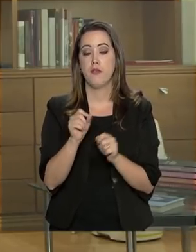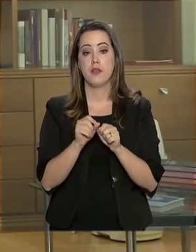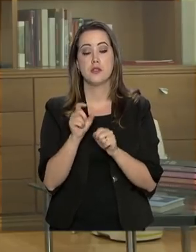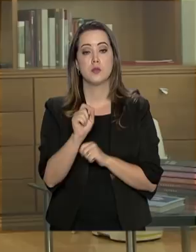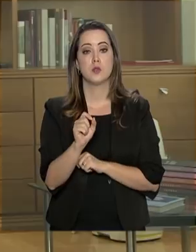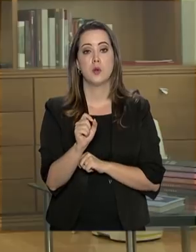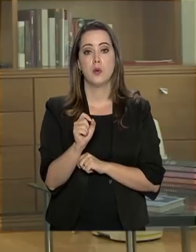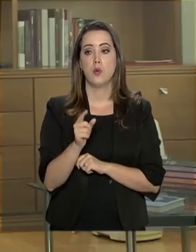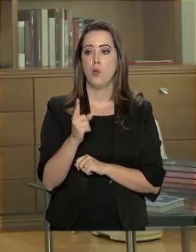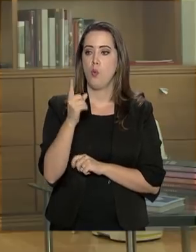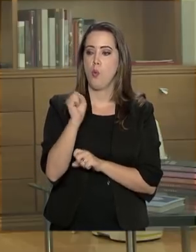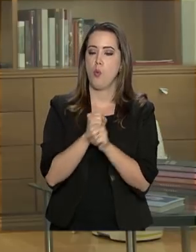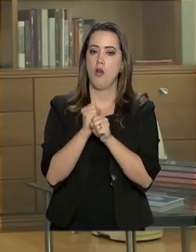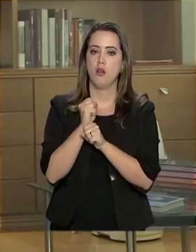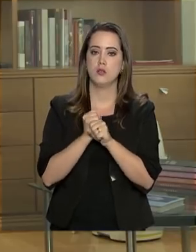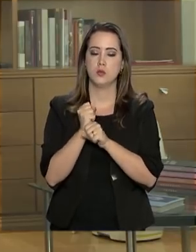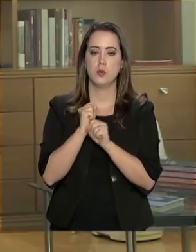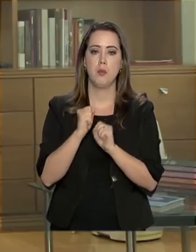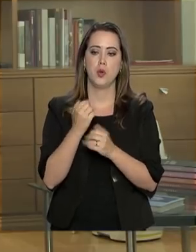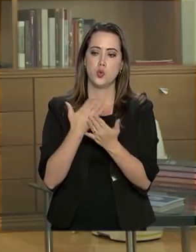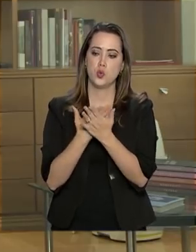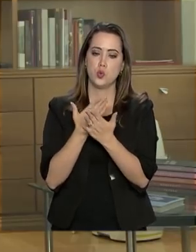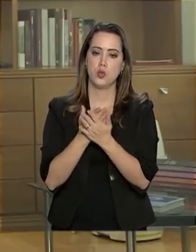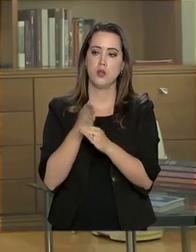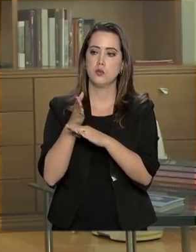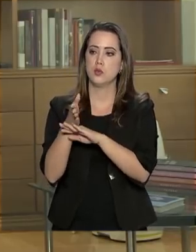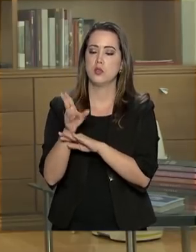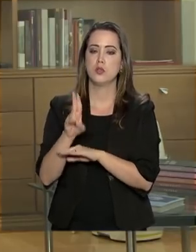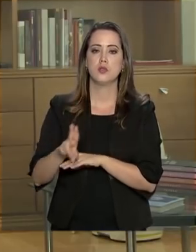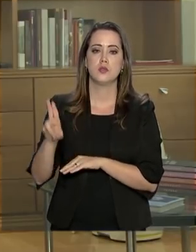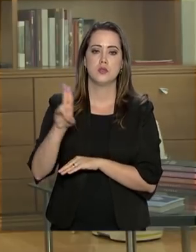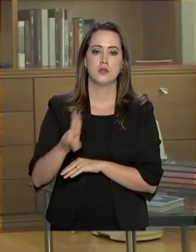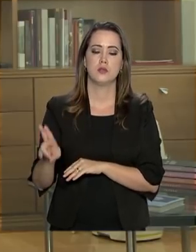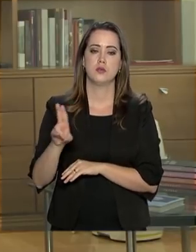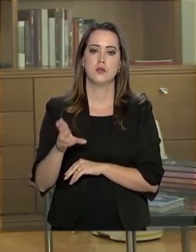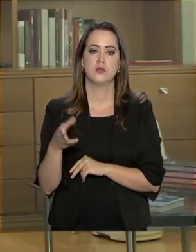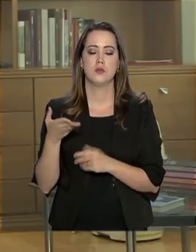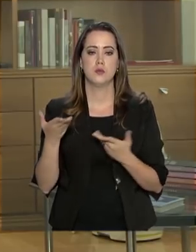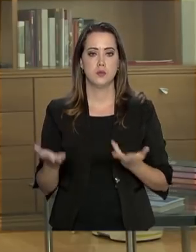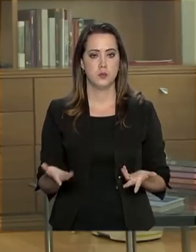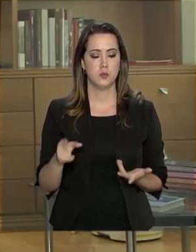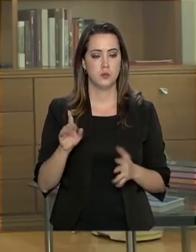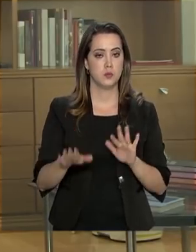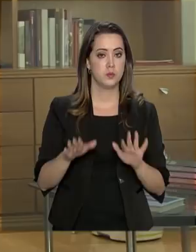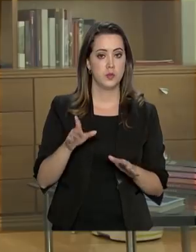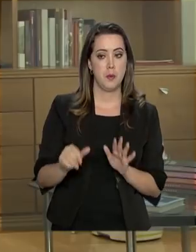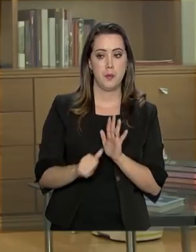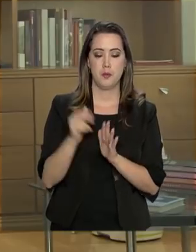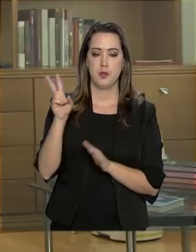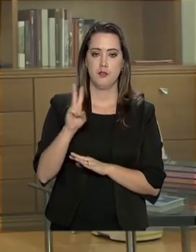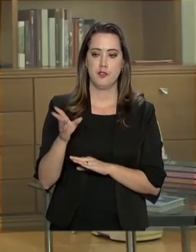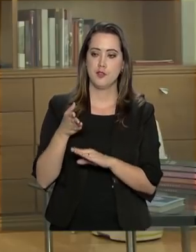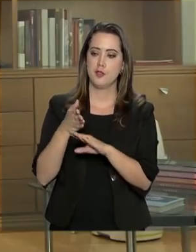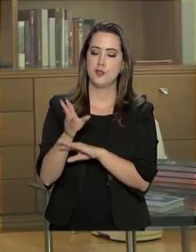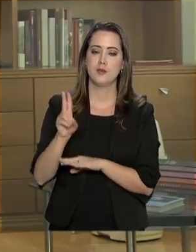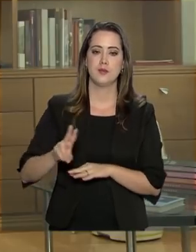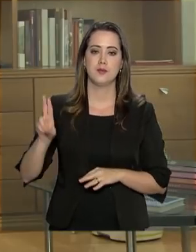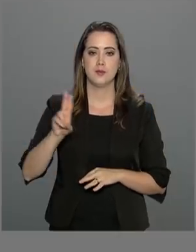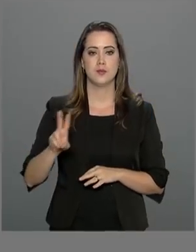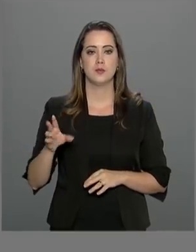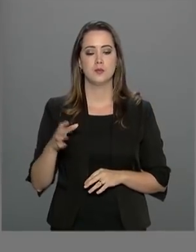eles ganham é passar um ano estudando com professores universitários. É provavelmente a primeira vez que eles entram numa